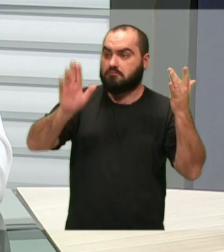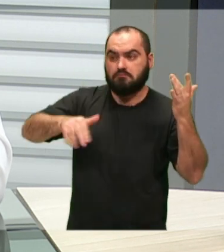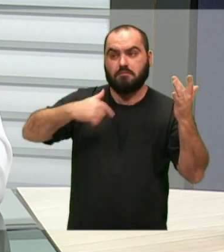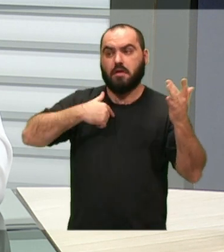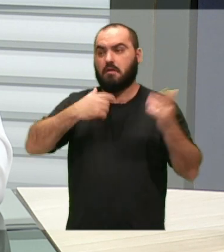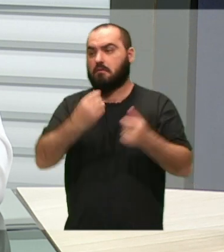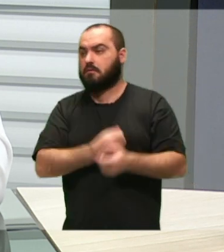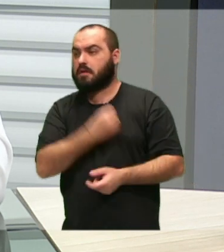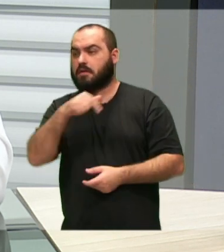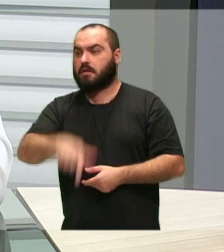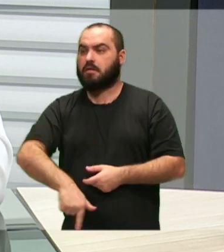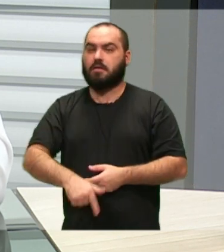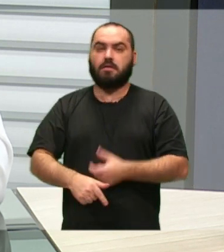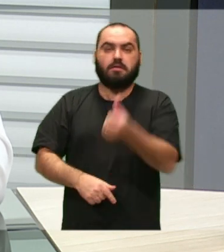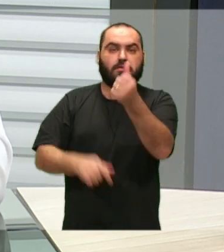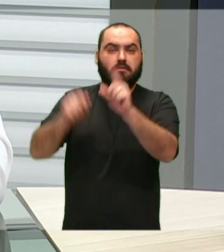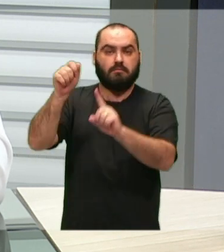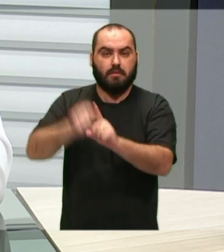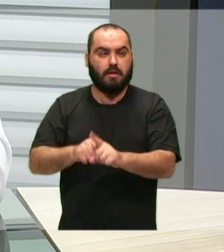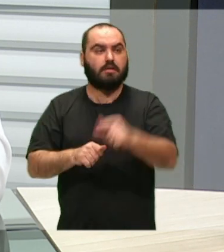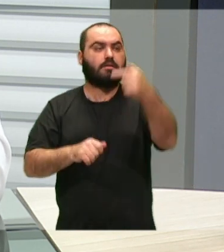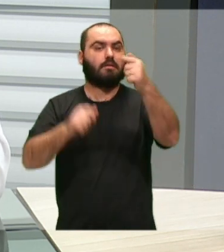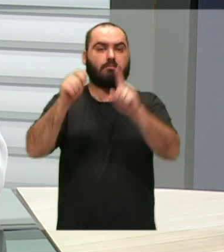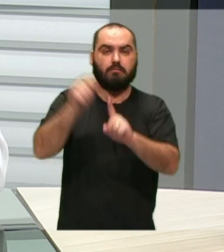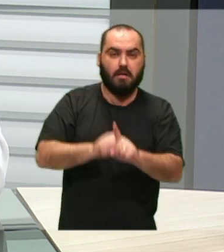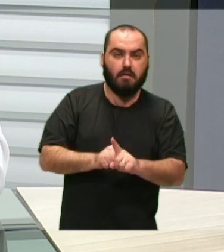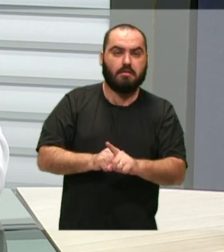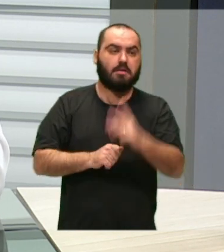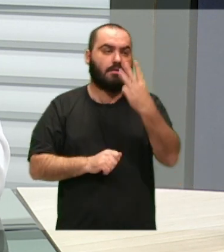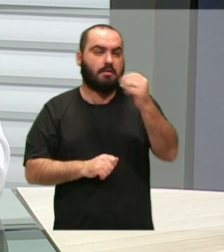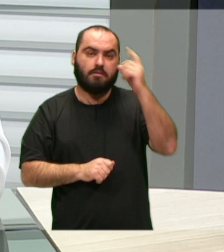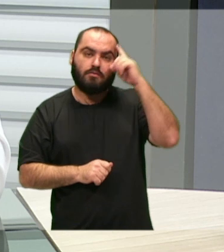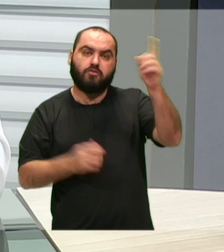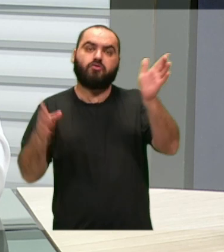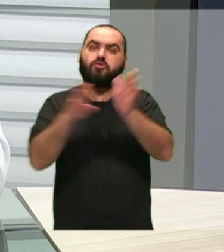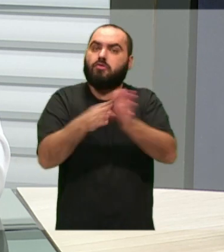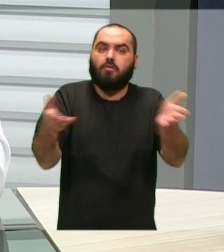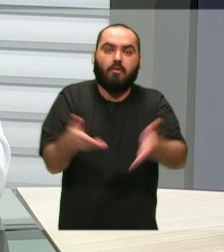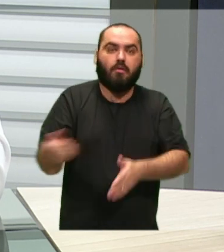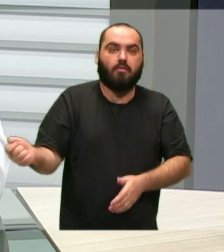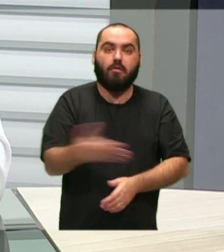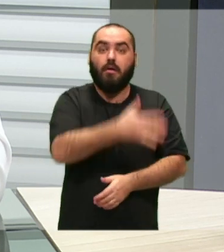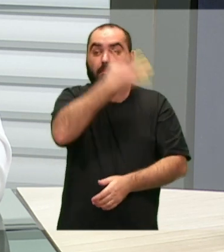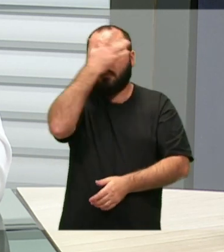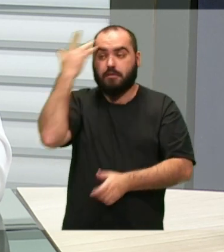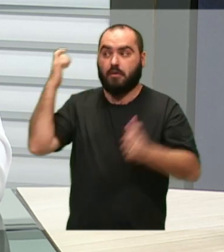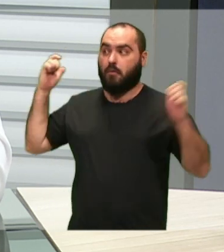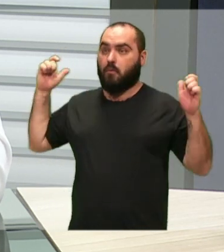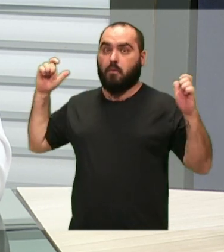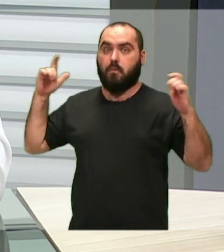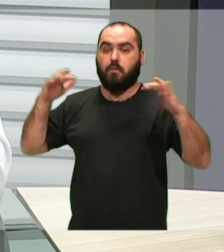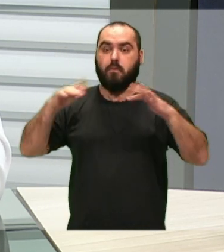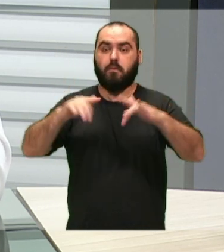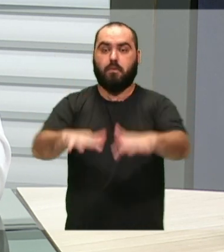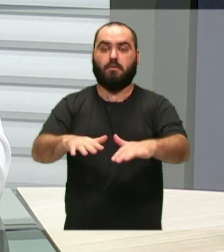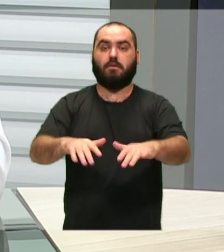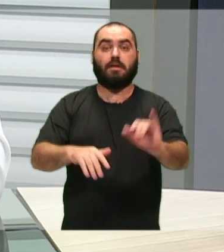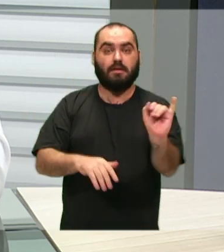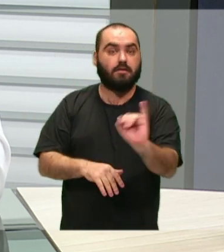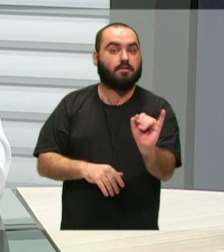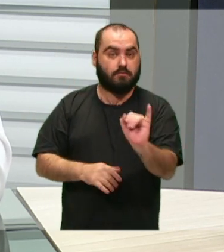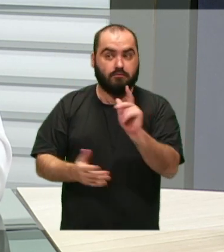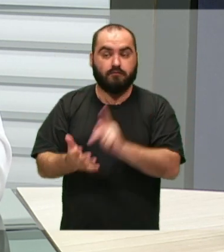há 30 dias, estou há 40, estou há 6 meses, 7 meses. Então, as pessoas percebem sim essa pujança, a economia forte, dentro de um tripé,